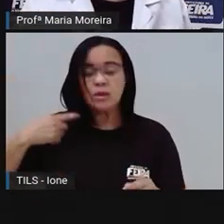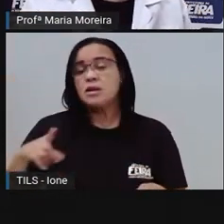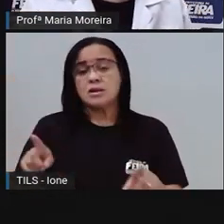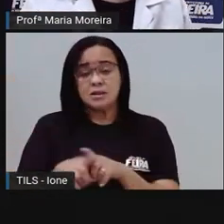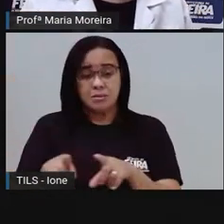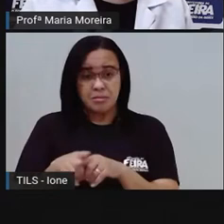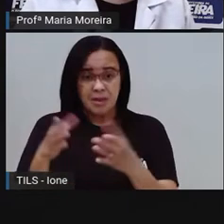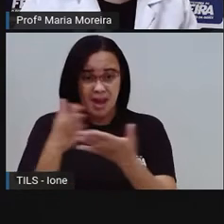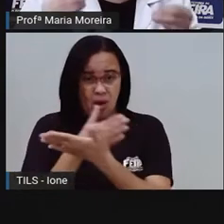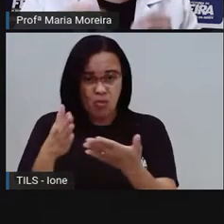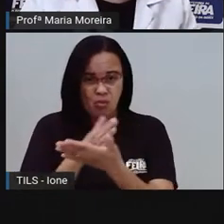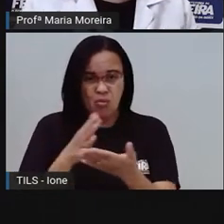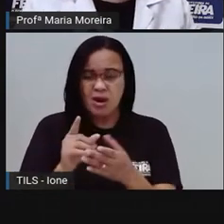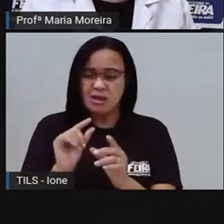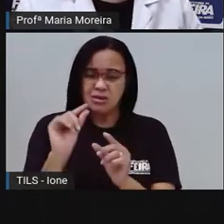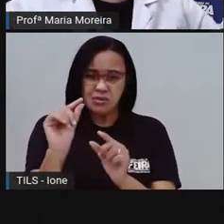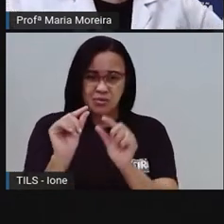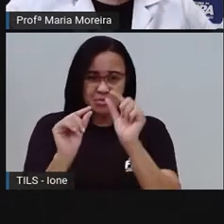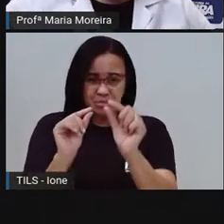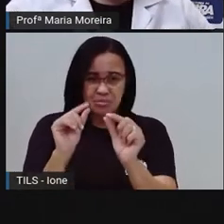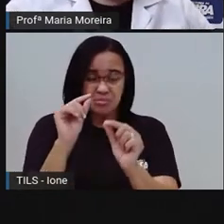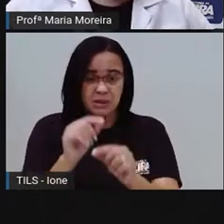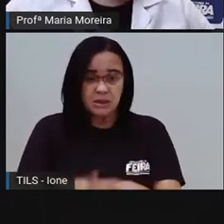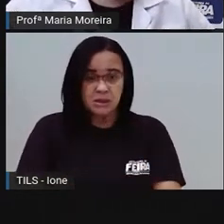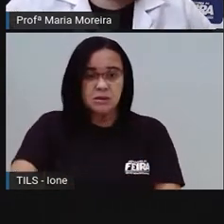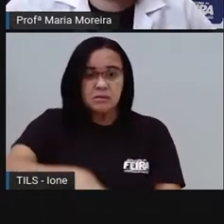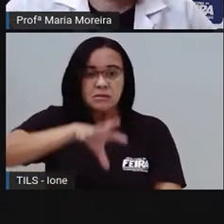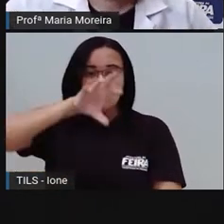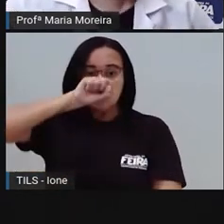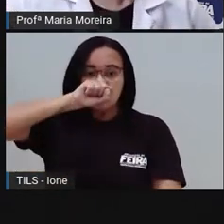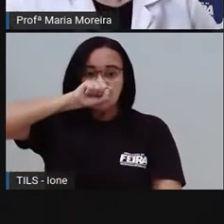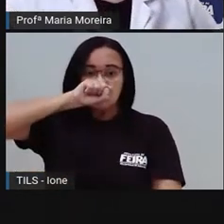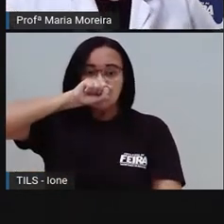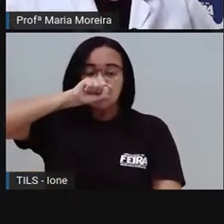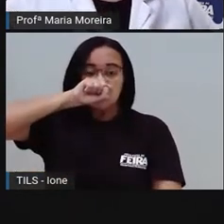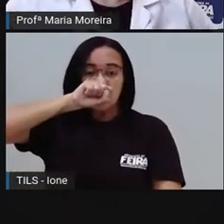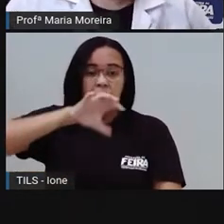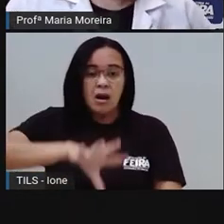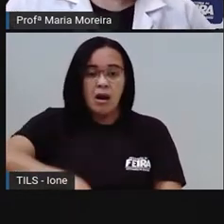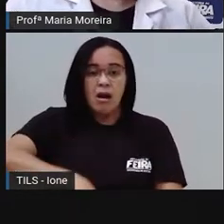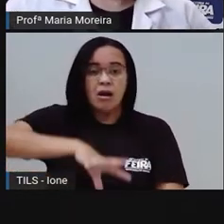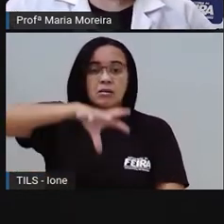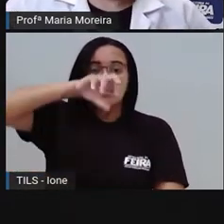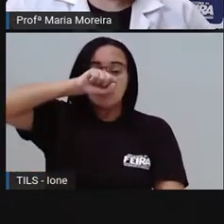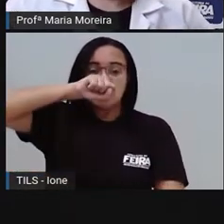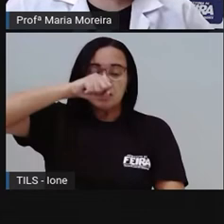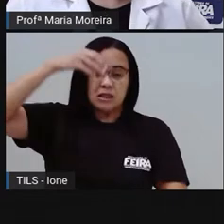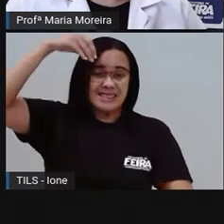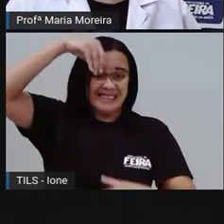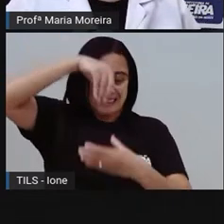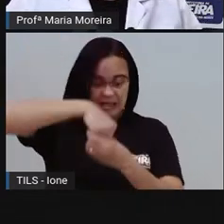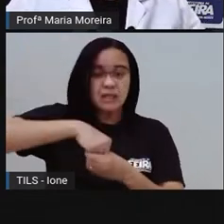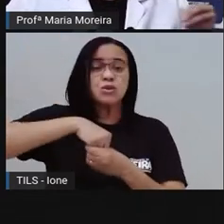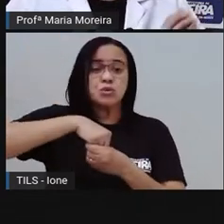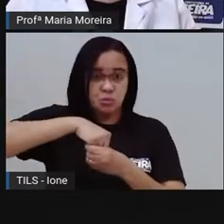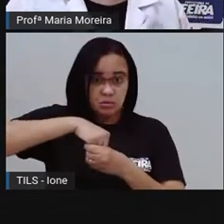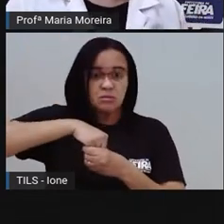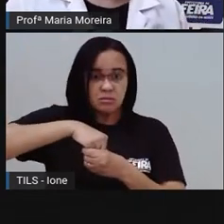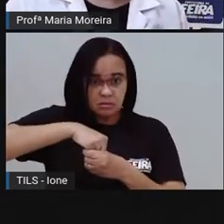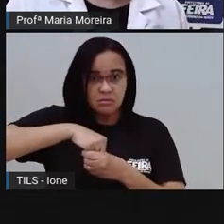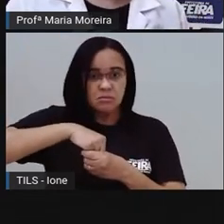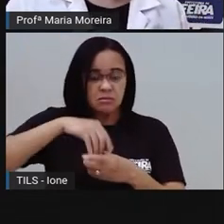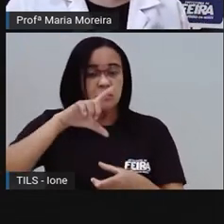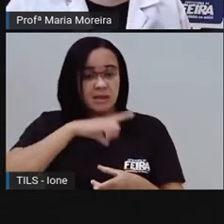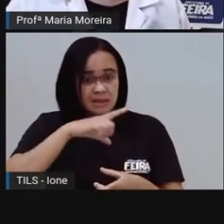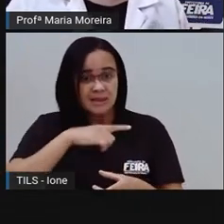acabam penetrando o nosso sistema respiratório. Como? Quando a gente, ó, respira. E aí acaba induzindo